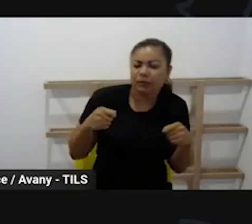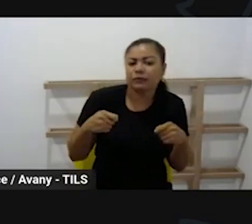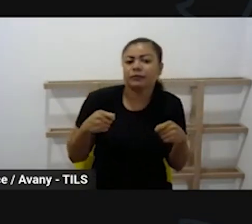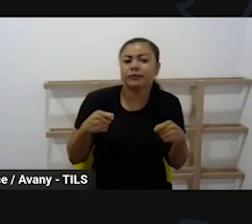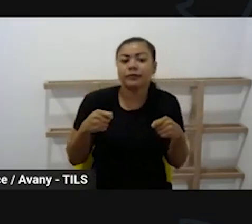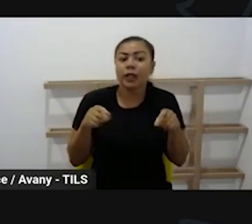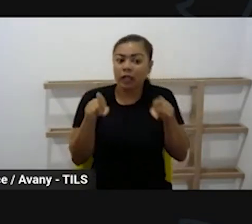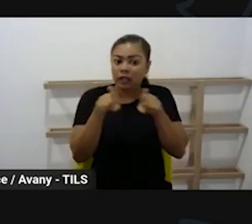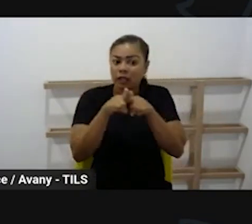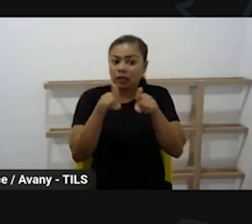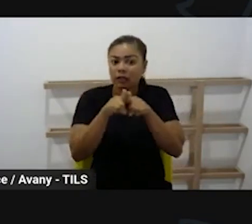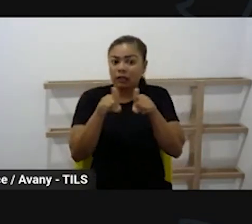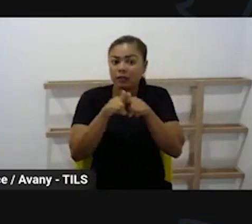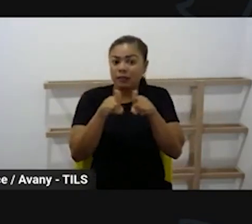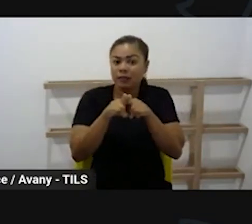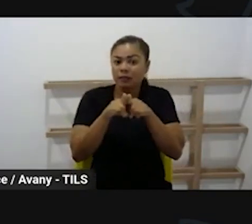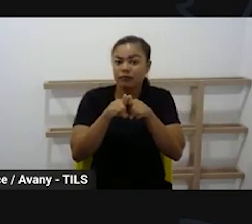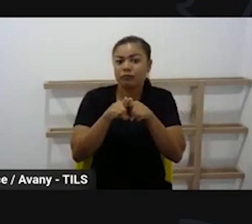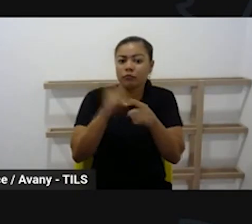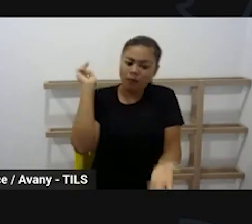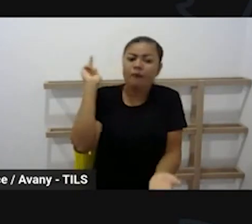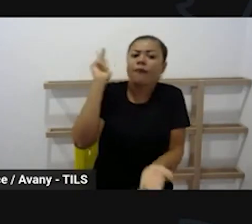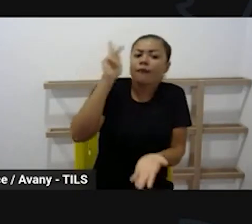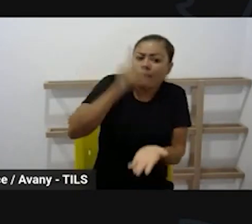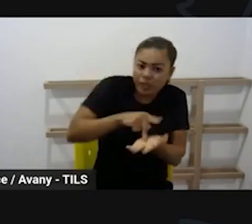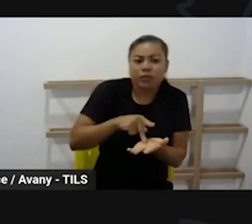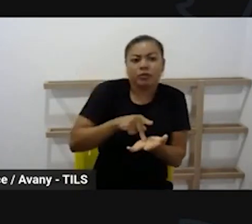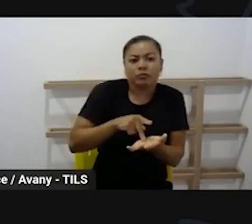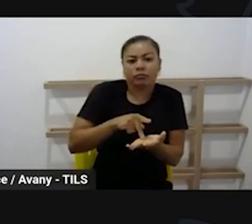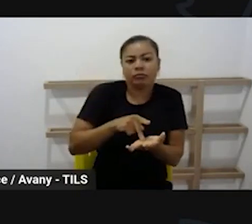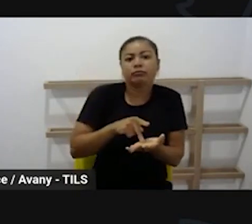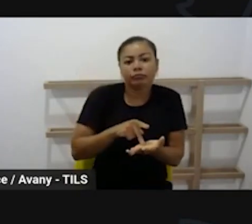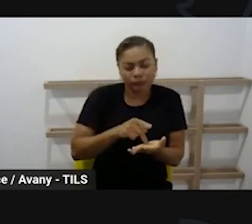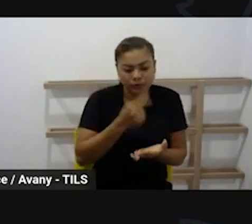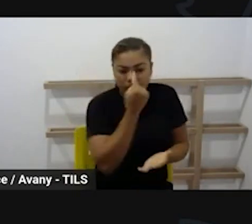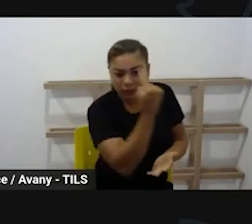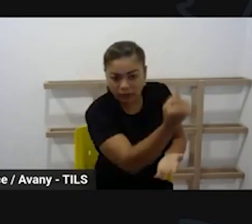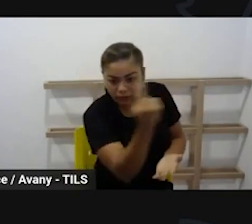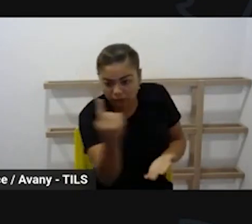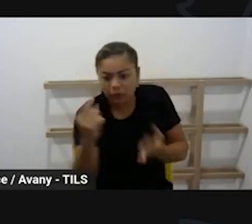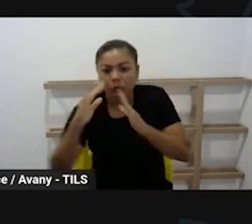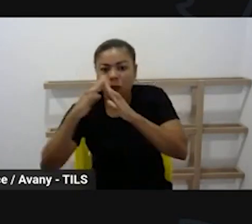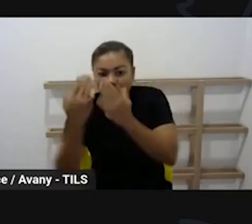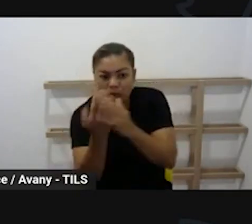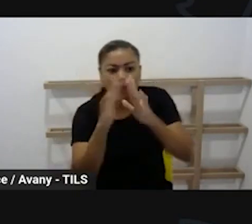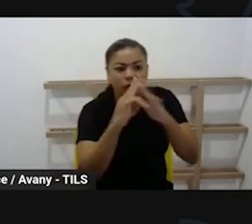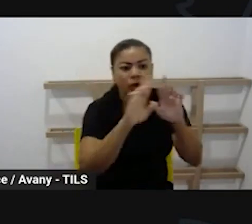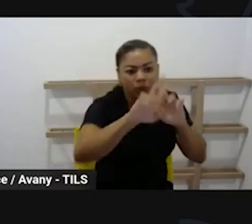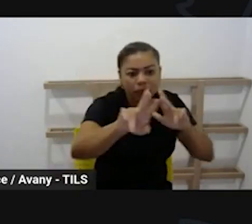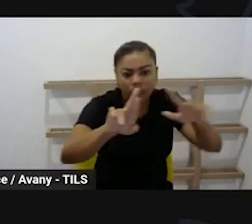reais em termos da realidade de cada escola. Então, da individualidade de cada escola,